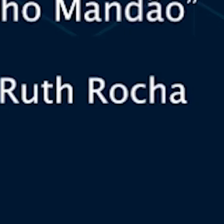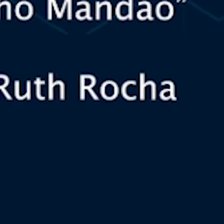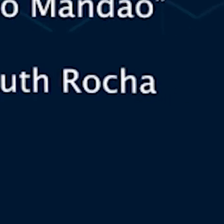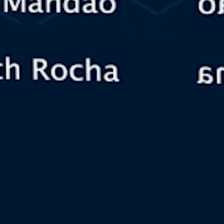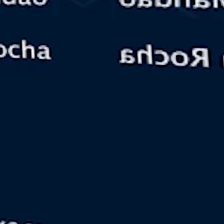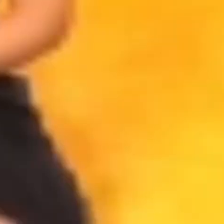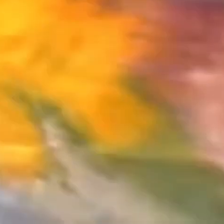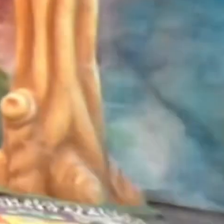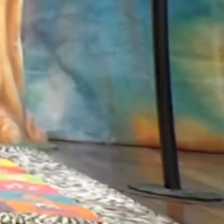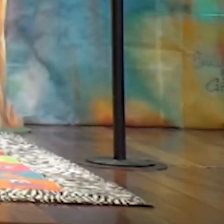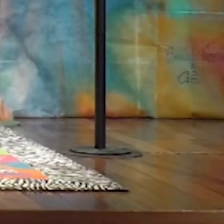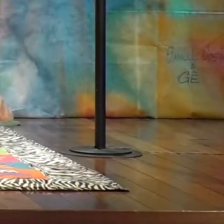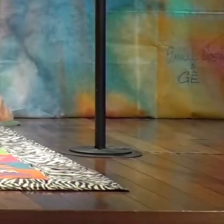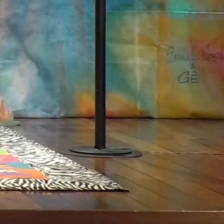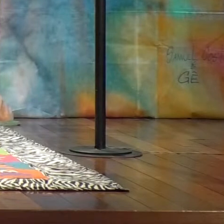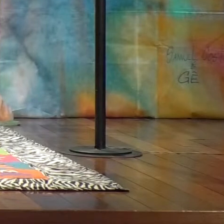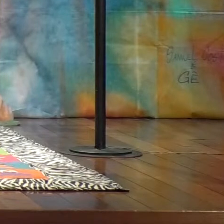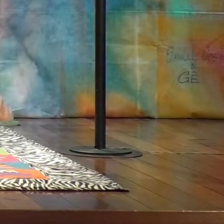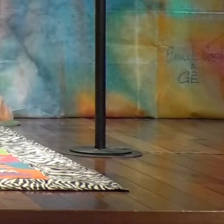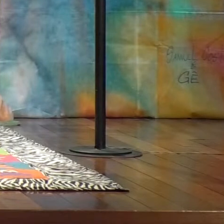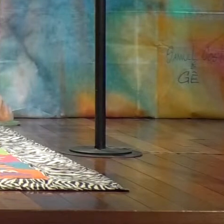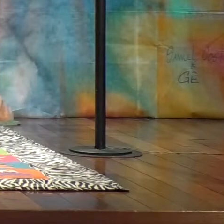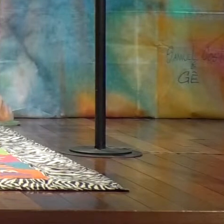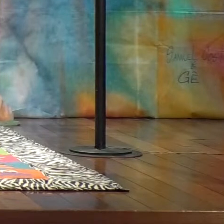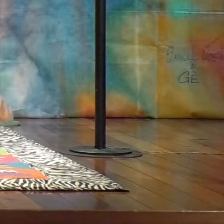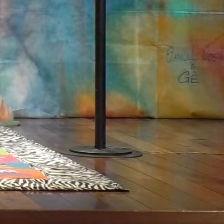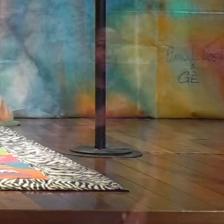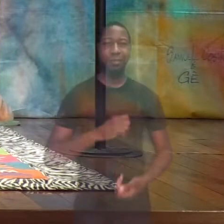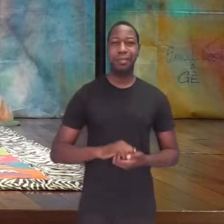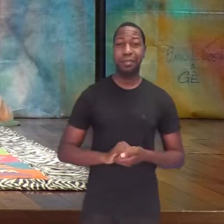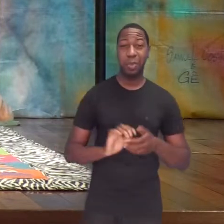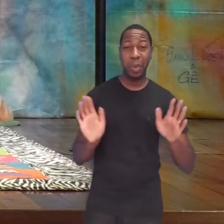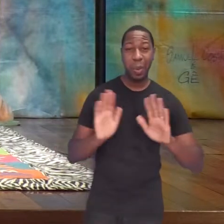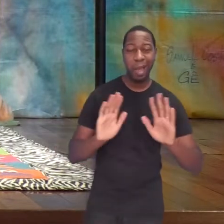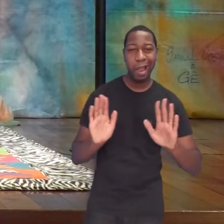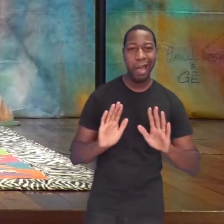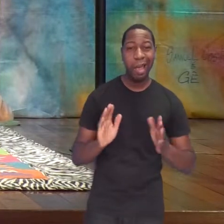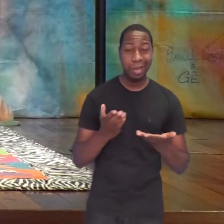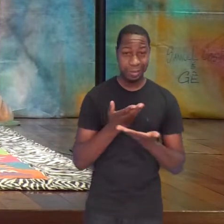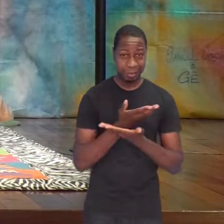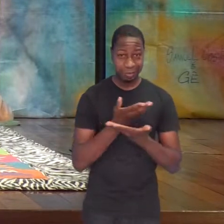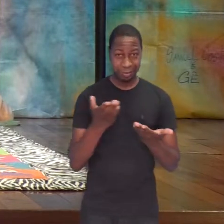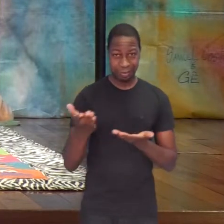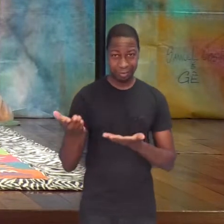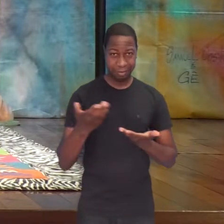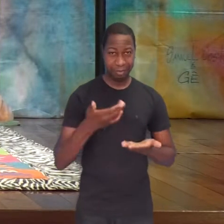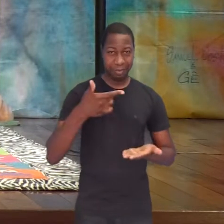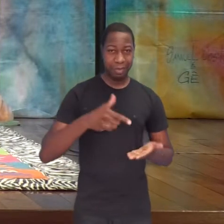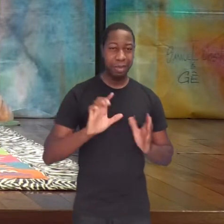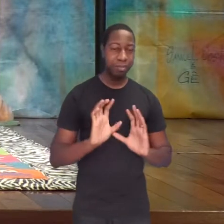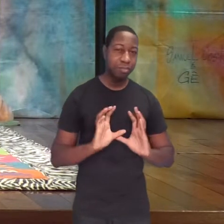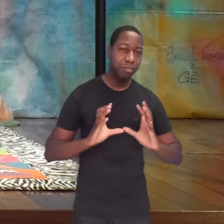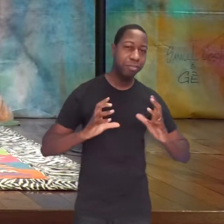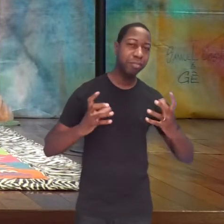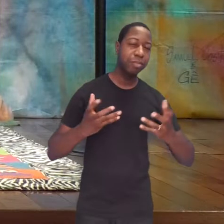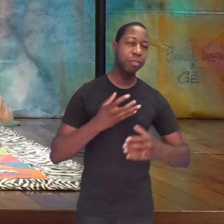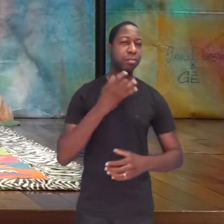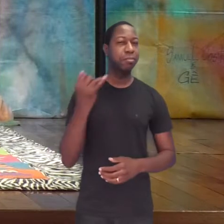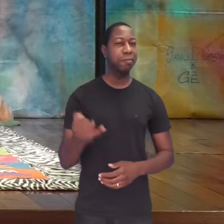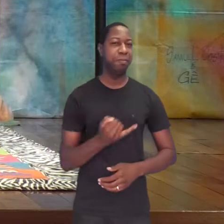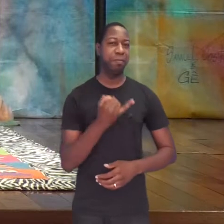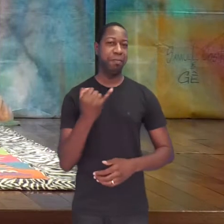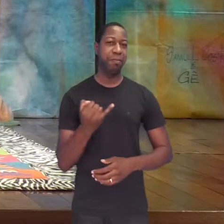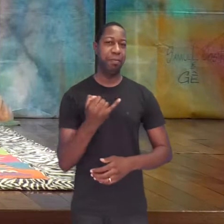Ruth Rocha. Olá, galerinha da FLIR, sejam todos bem-vindos a mais esse evento tão